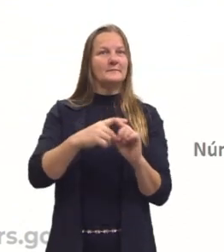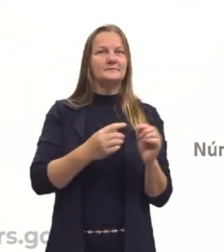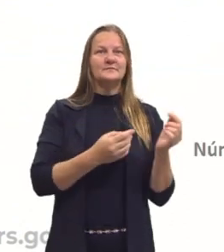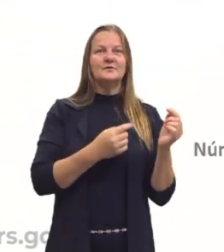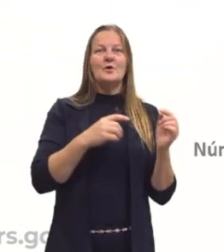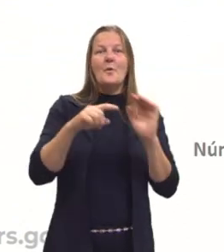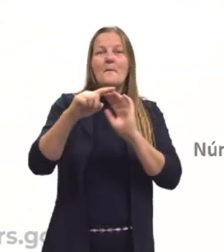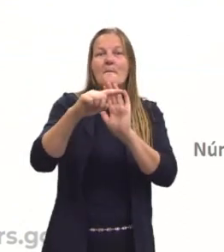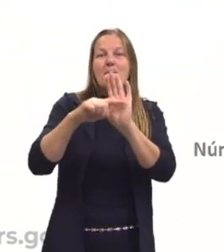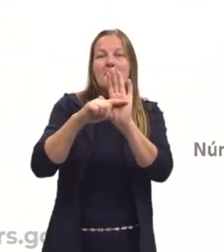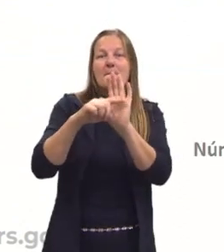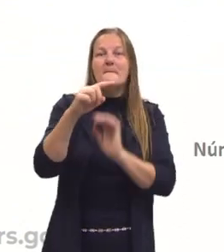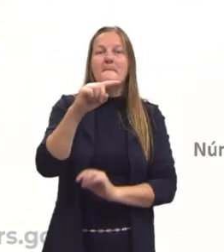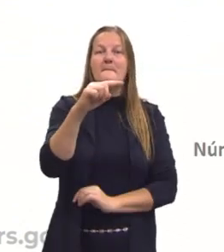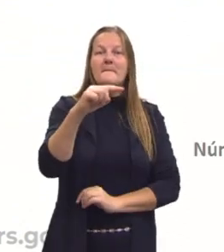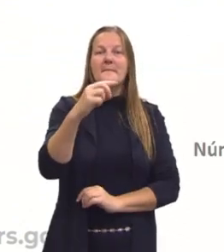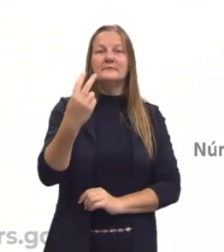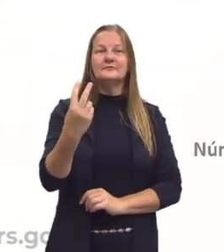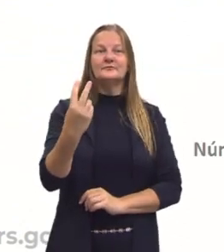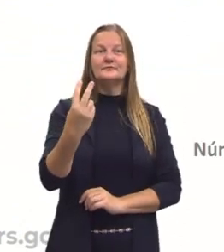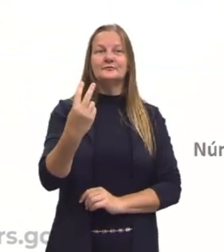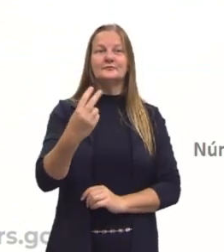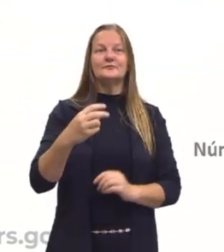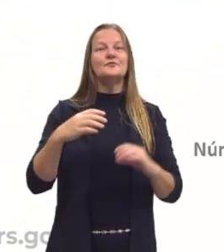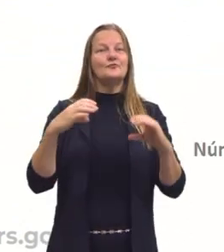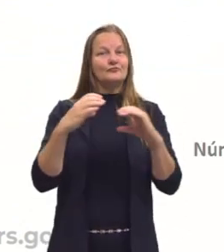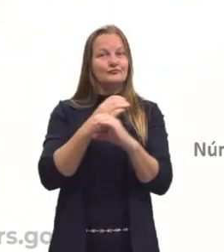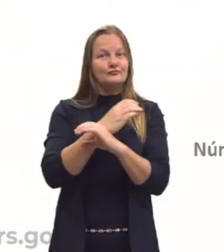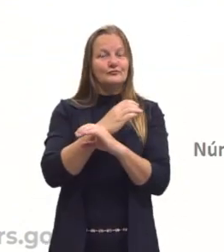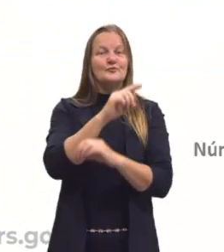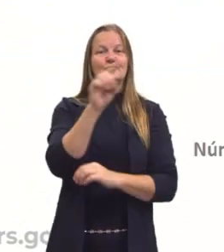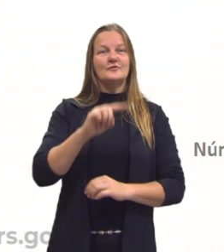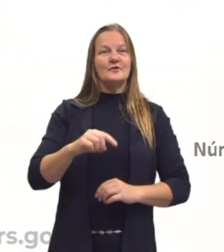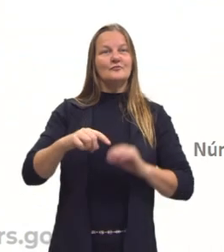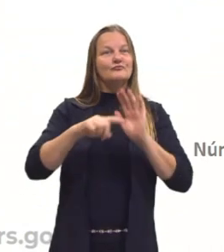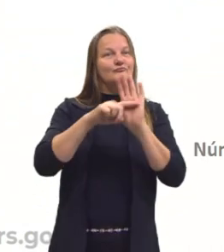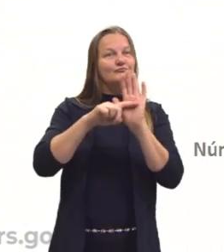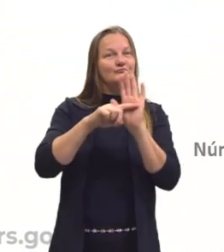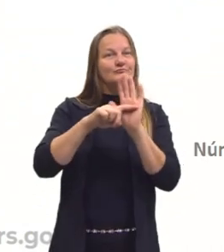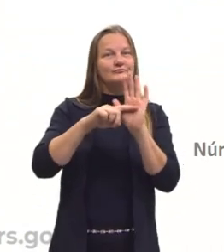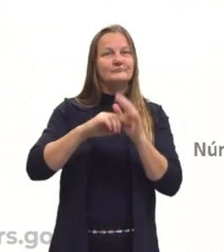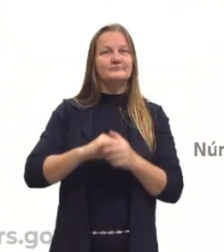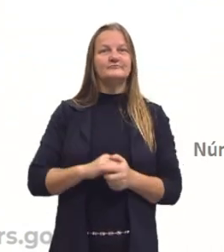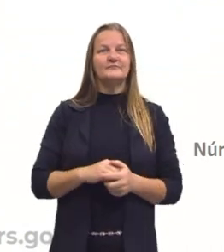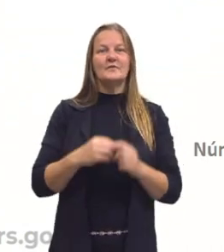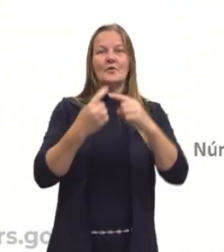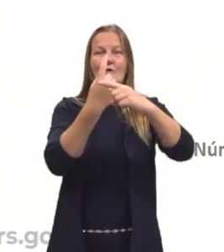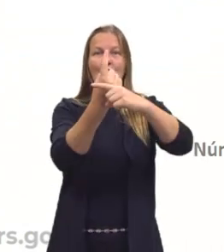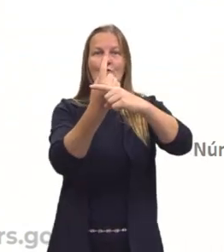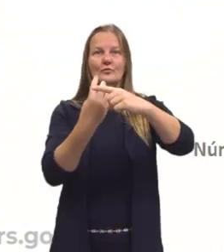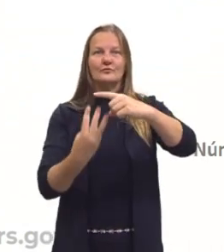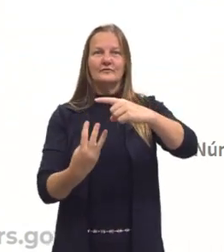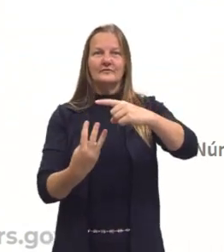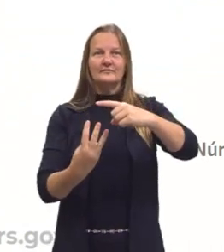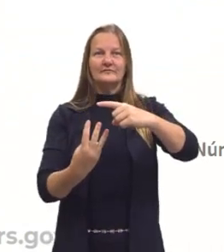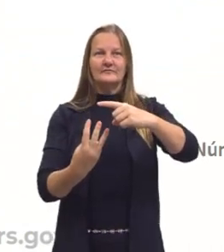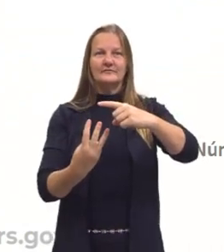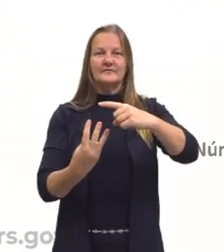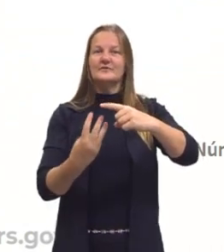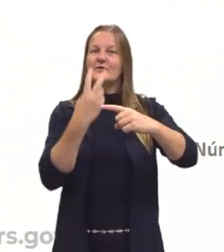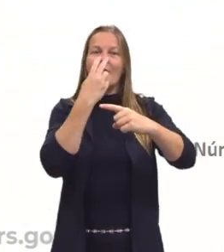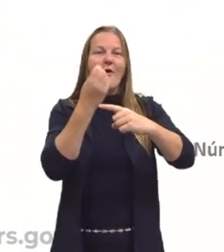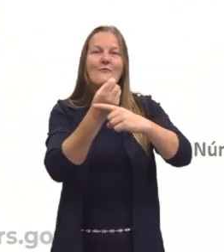O menos dois, que seria então um número inteiro negativo. Um terço, que representa uma